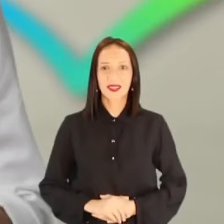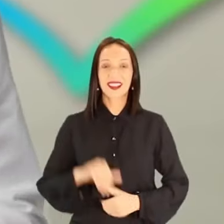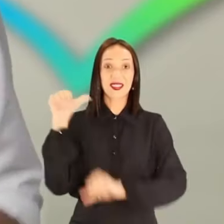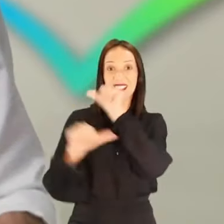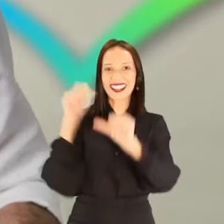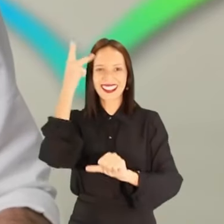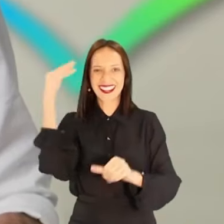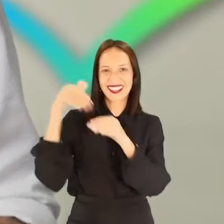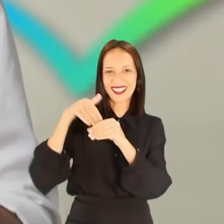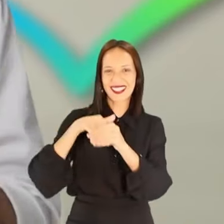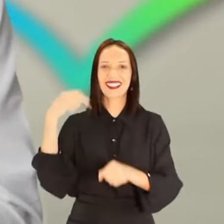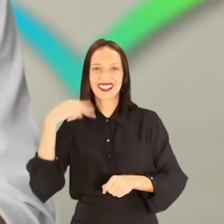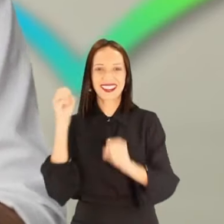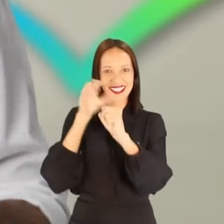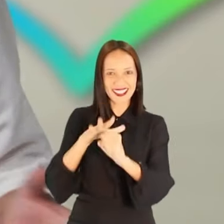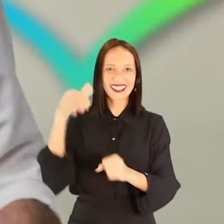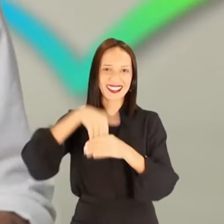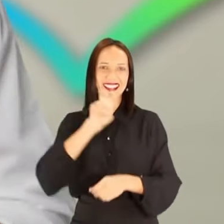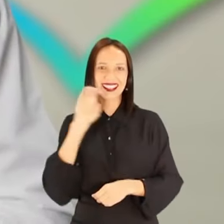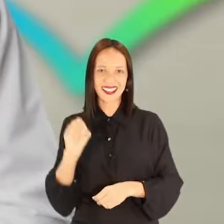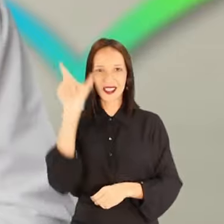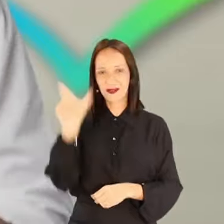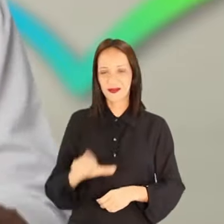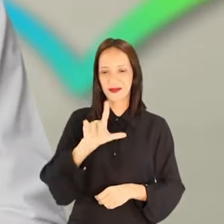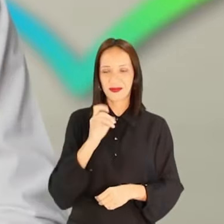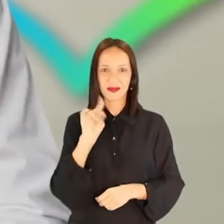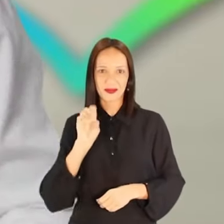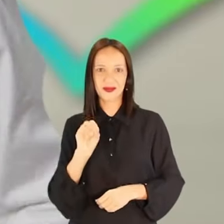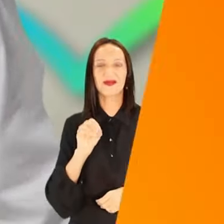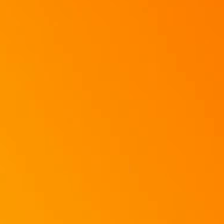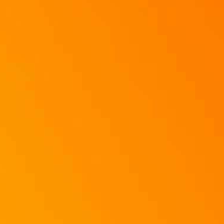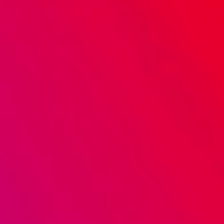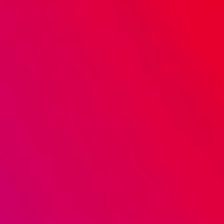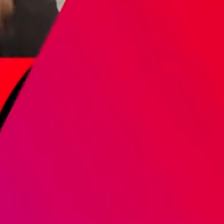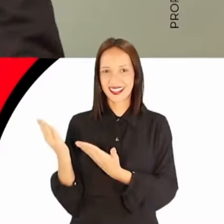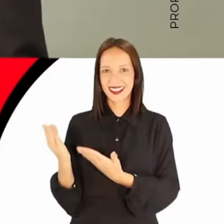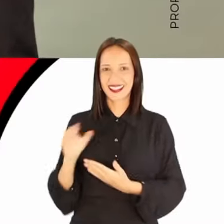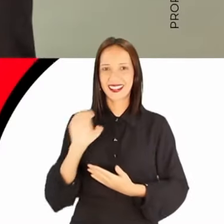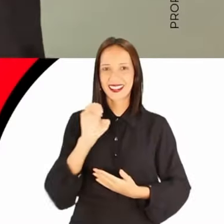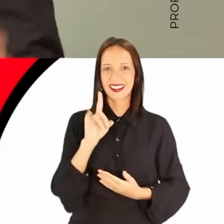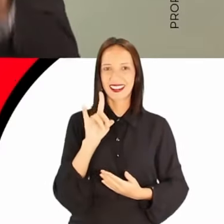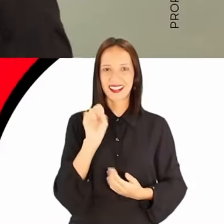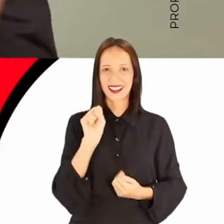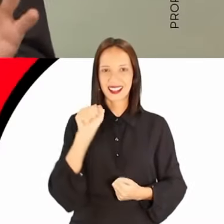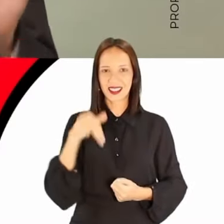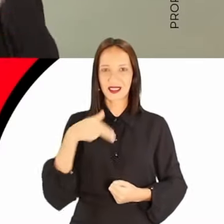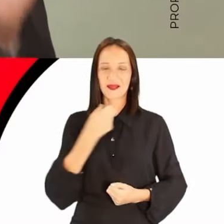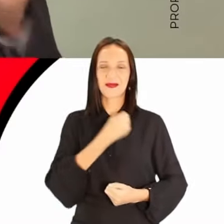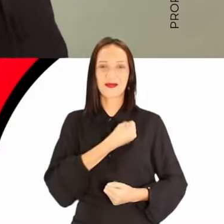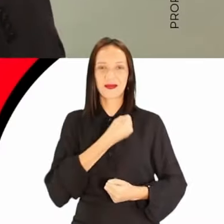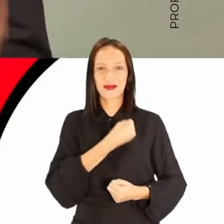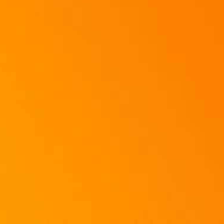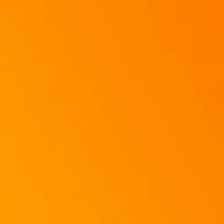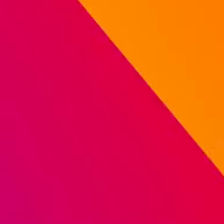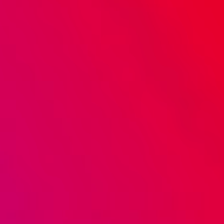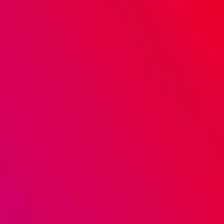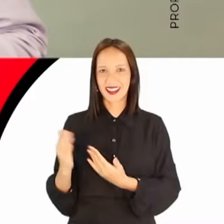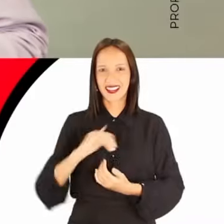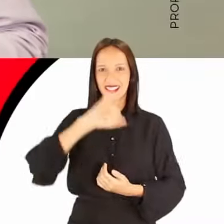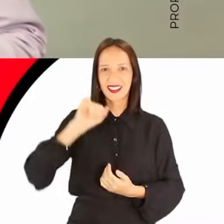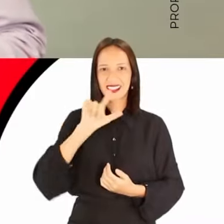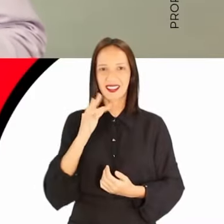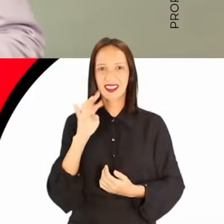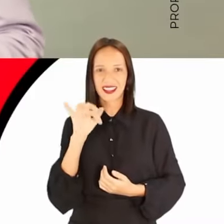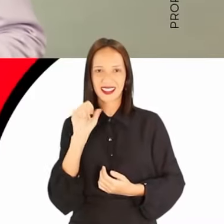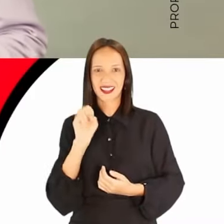Para mudar São Paulo, vote nos vereadores do PSOL. Vote 50. Leonardo Grandini, 50-0-50. Edson